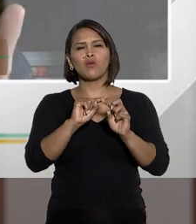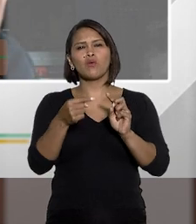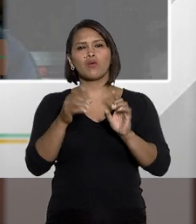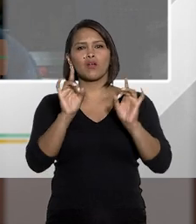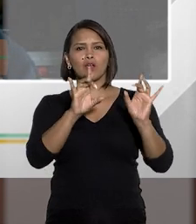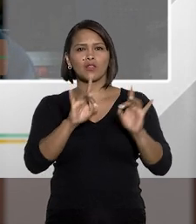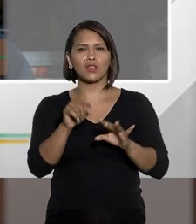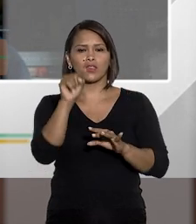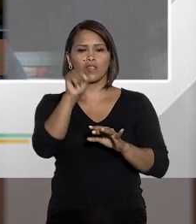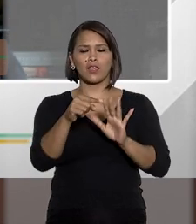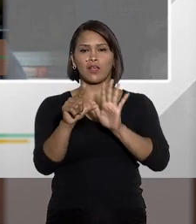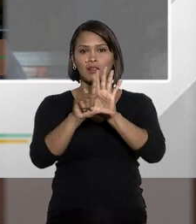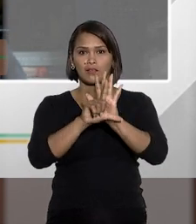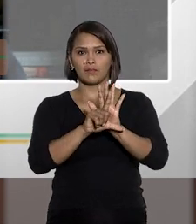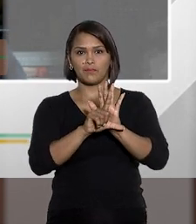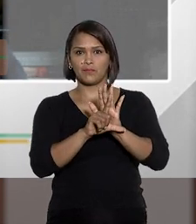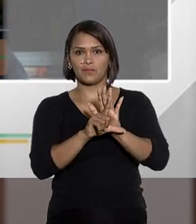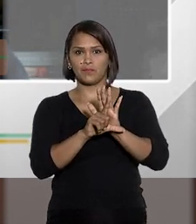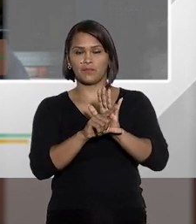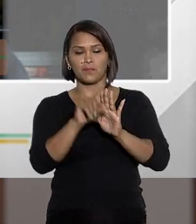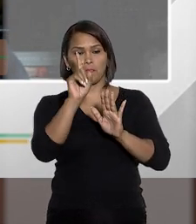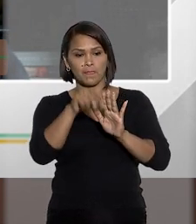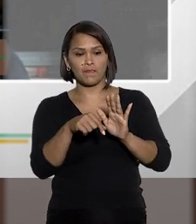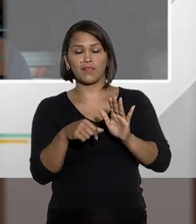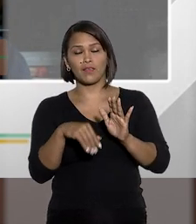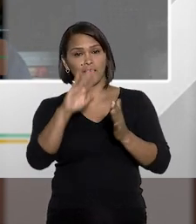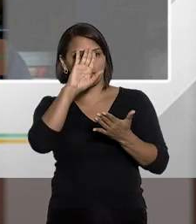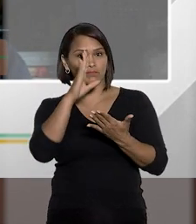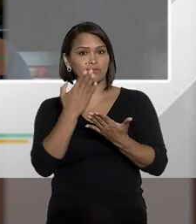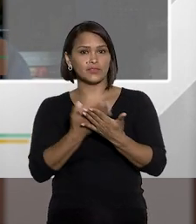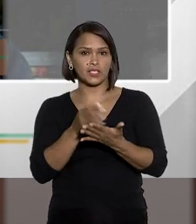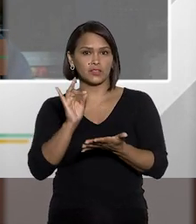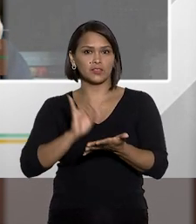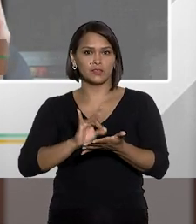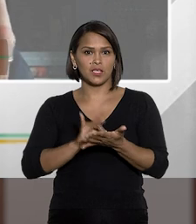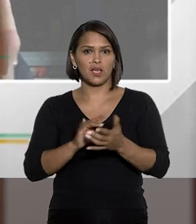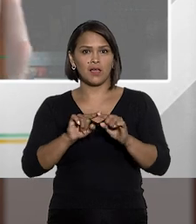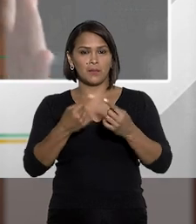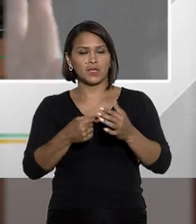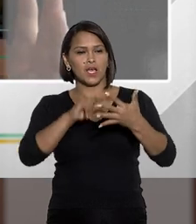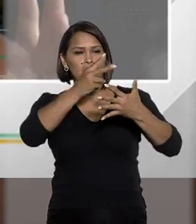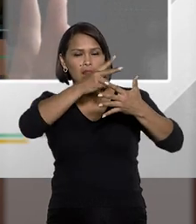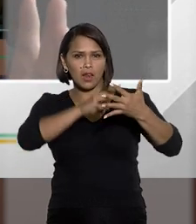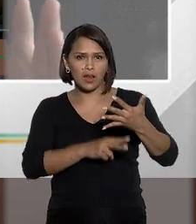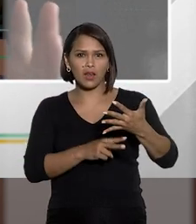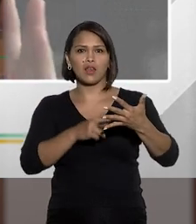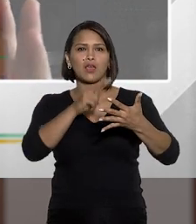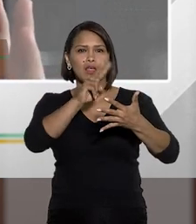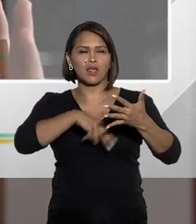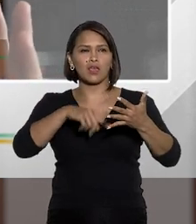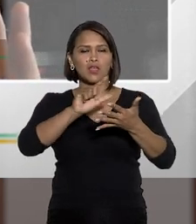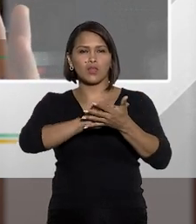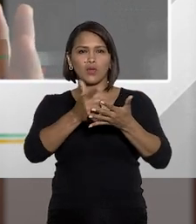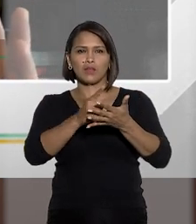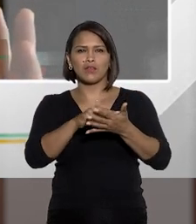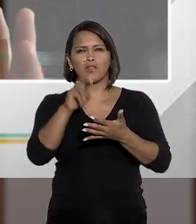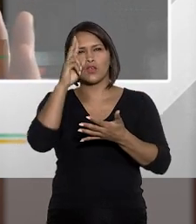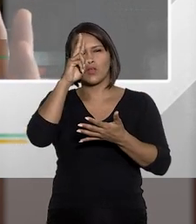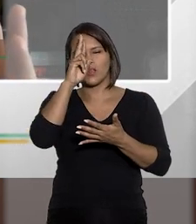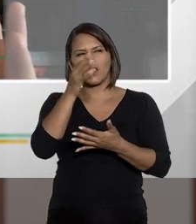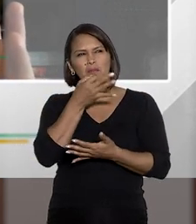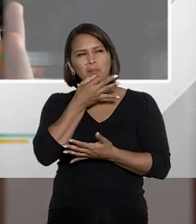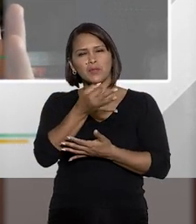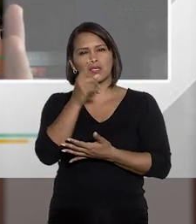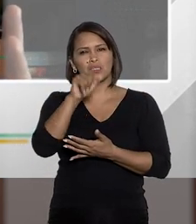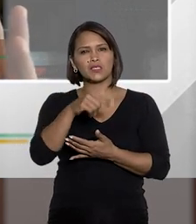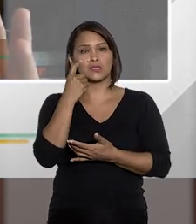Qual que é o detalhe aqui? E aqui eu confesso que eu, apesar de eu ter lido o livro do Renato, eu não estou lembrado ao